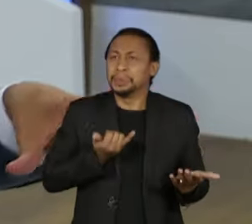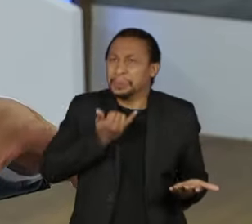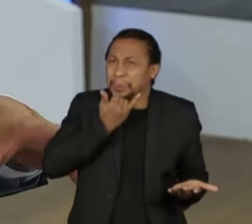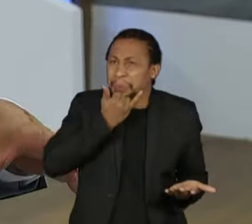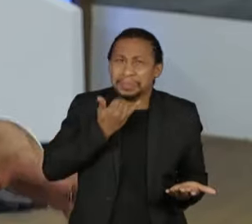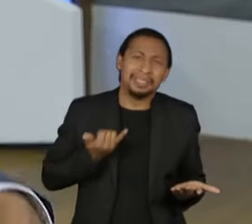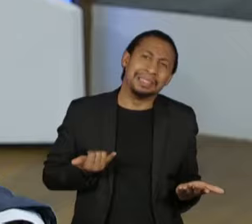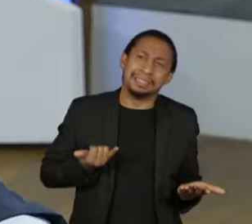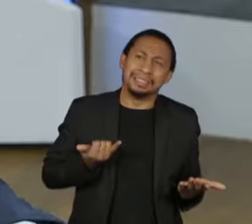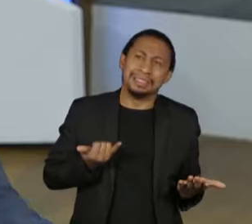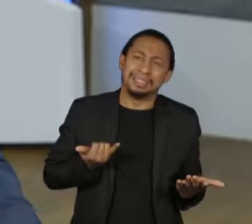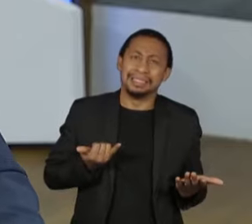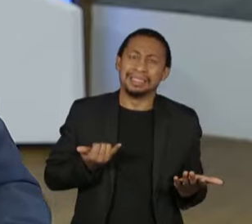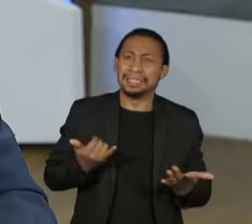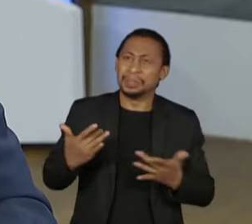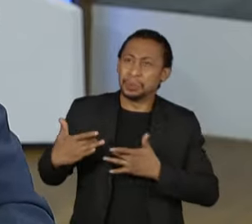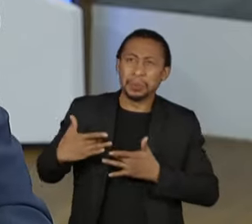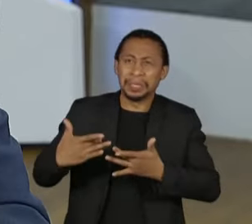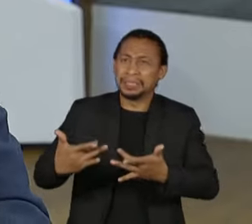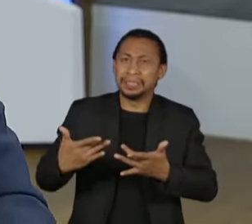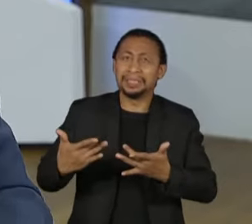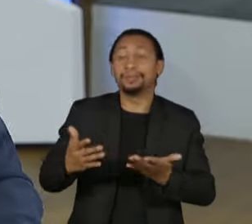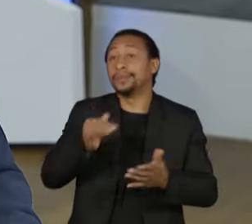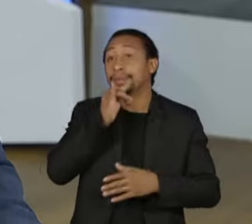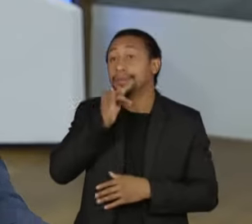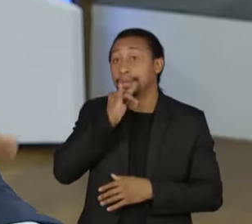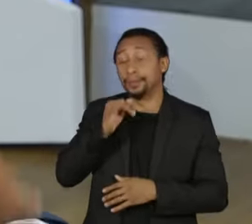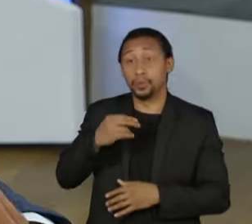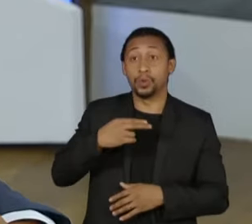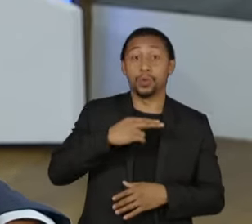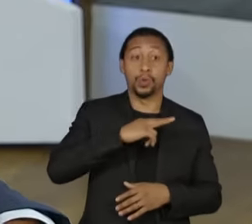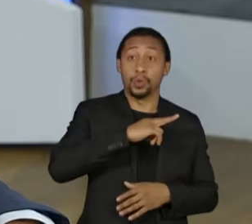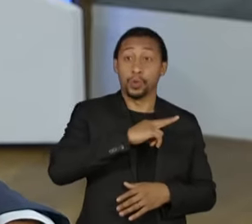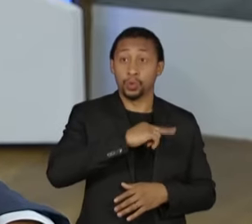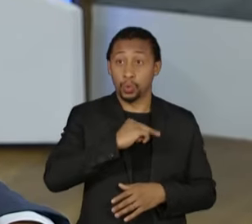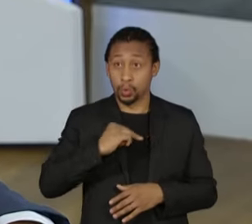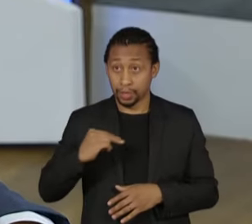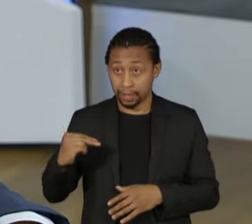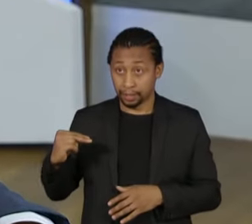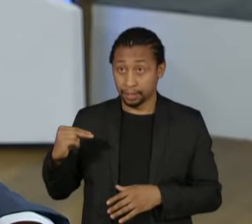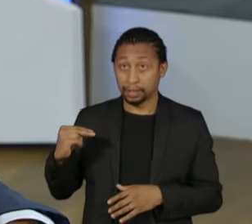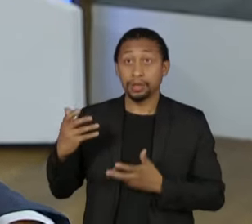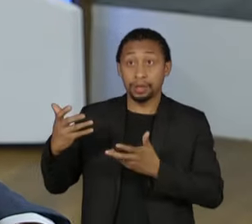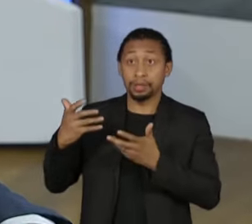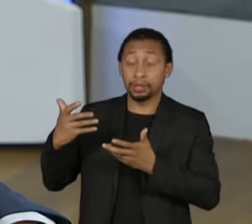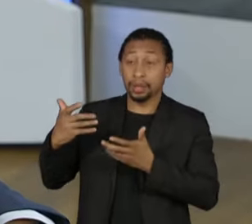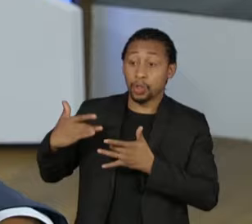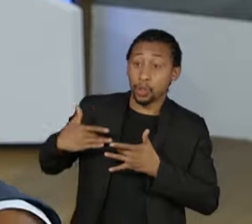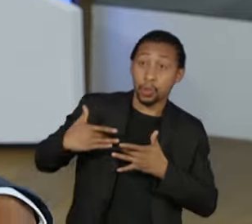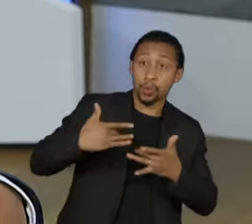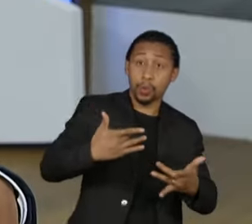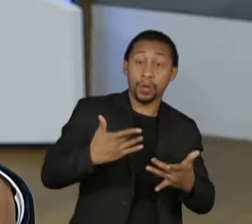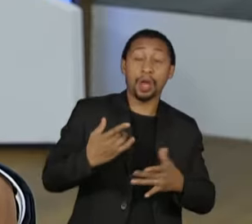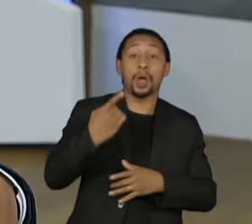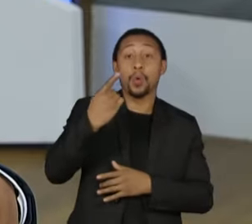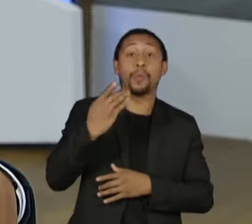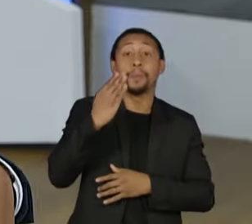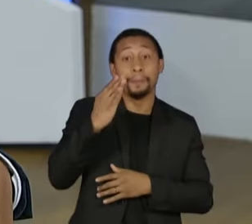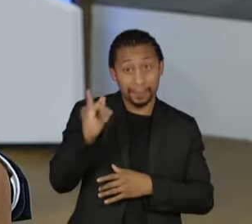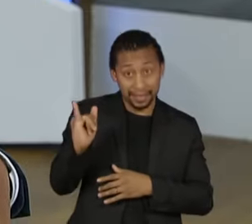nada a ver. A Noruega quer doar um bilhão de dólares para o Brasil. Para poder esse dinheiro